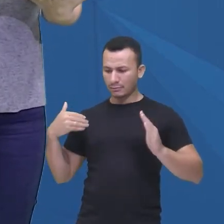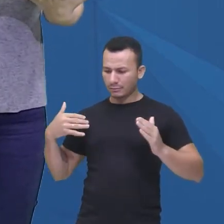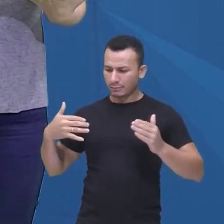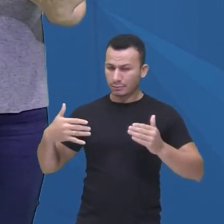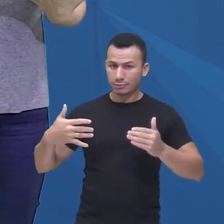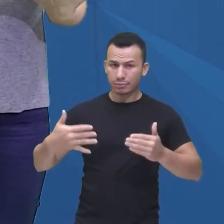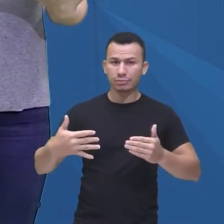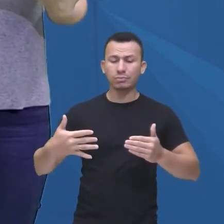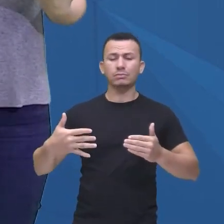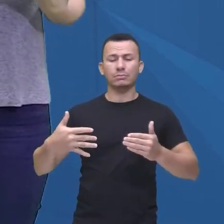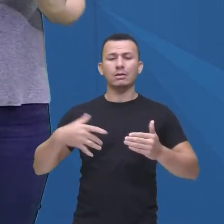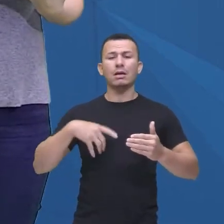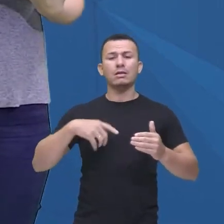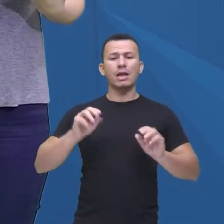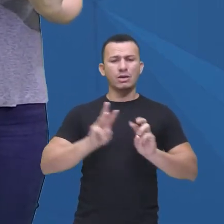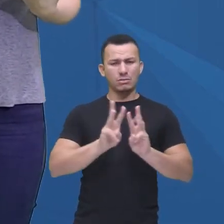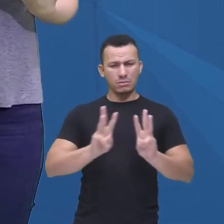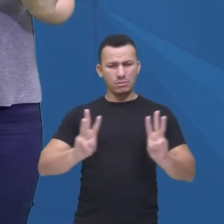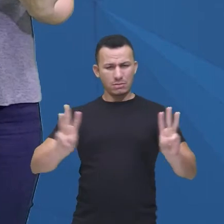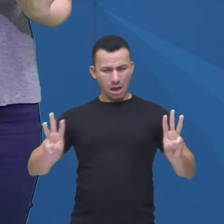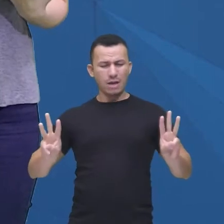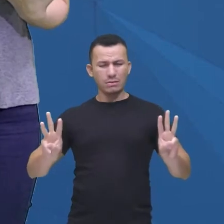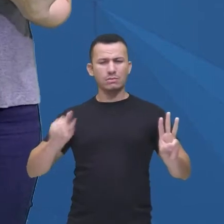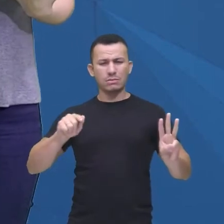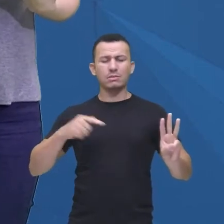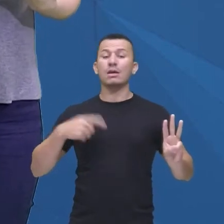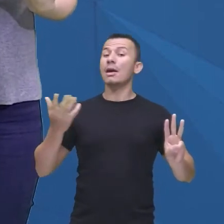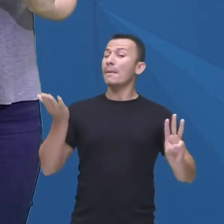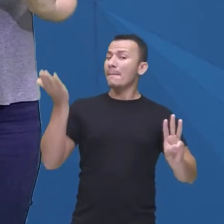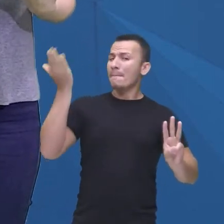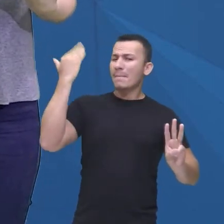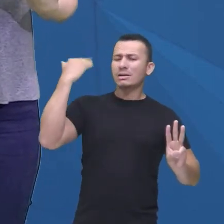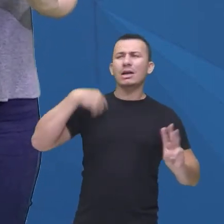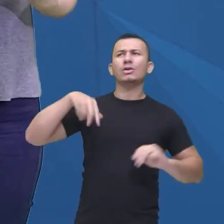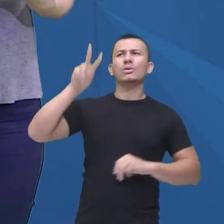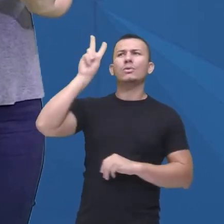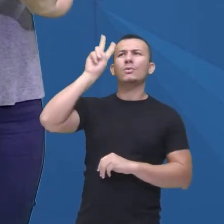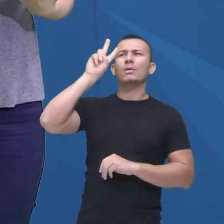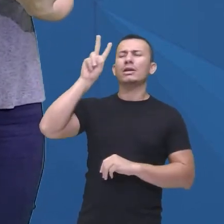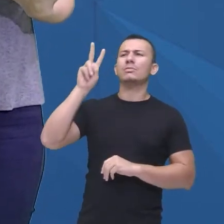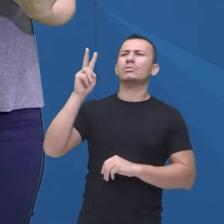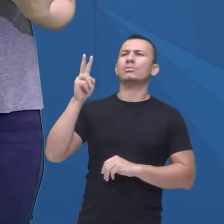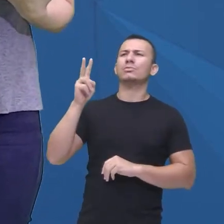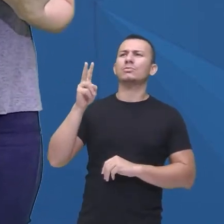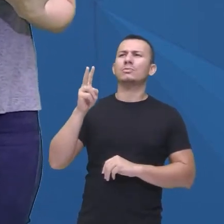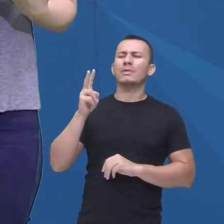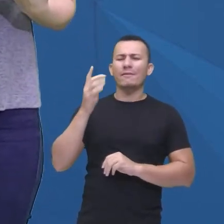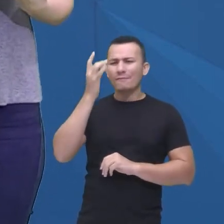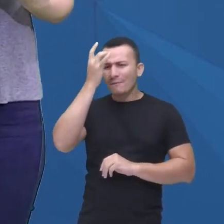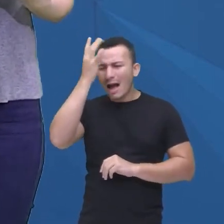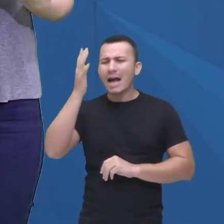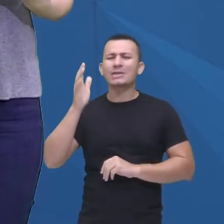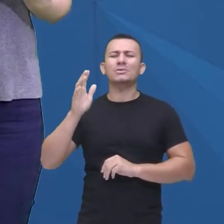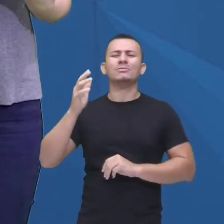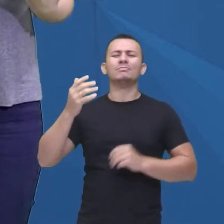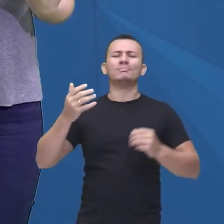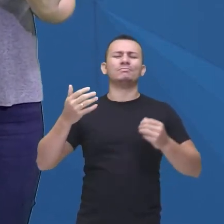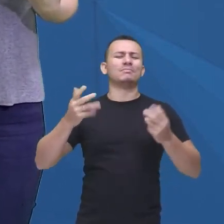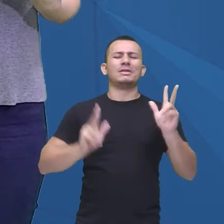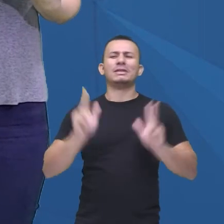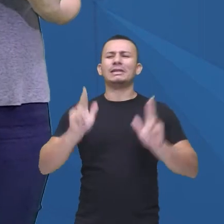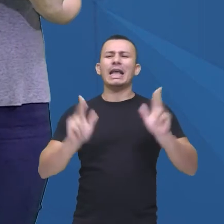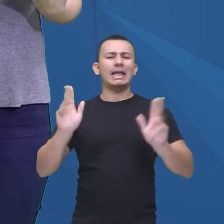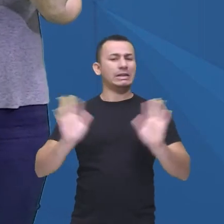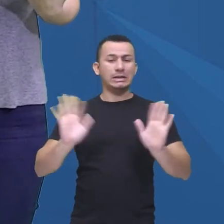estão vinculadas aumentou bastante, né, antigamente, eu lembro que não era simples assistir séries de TV, muitas delas estavam em